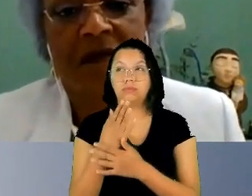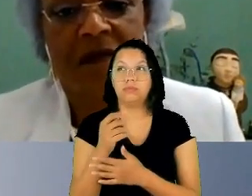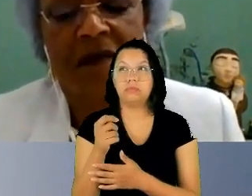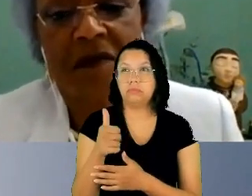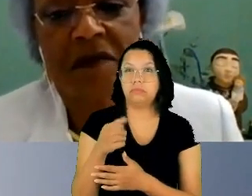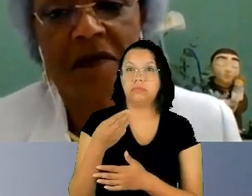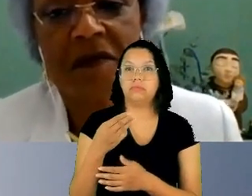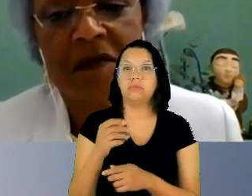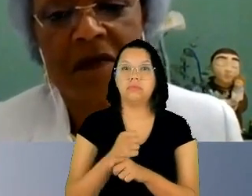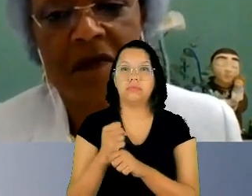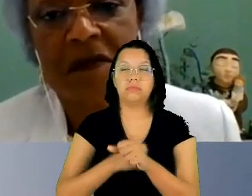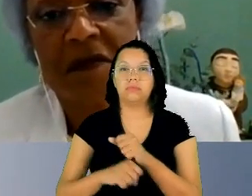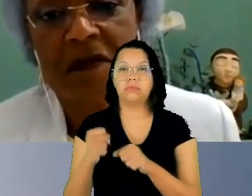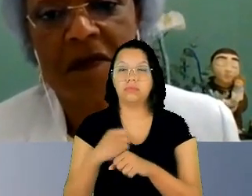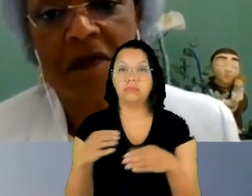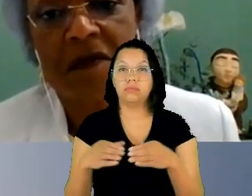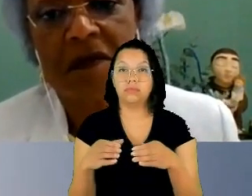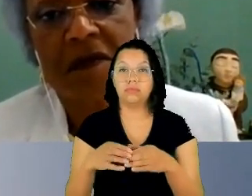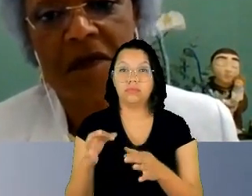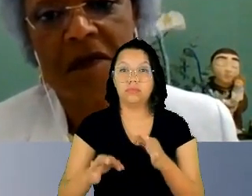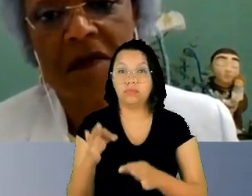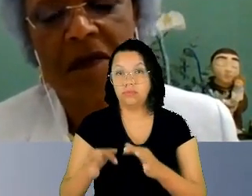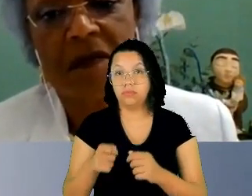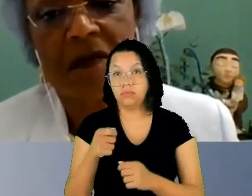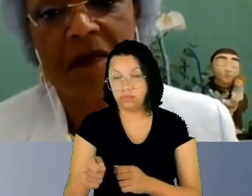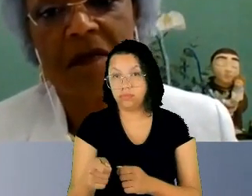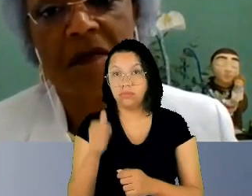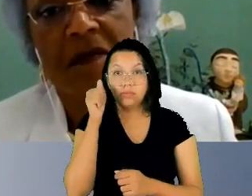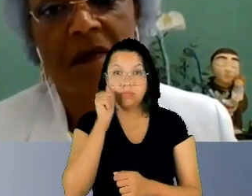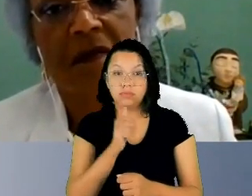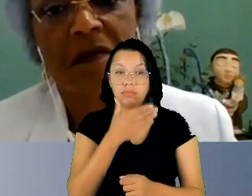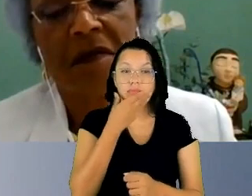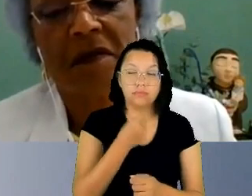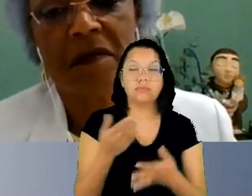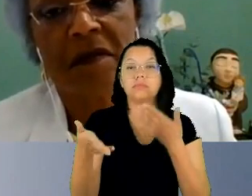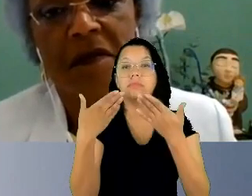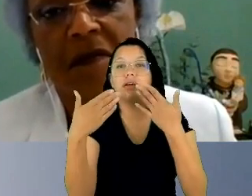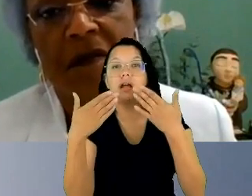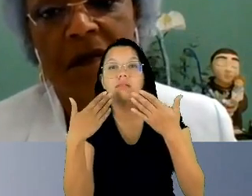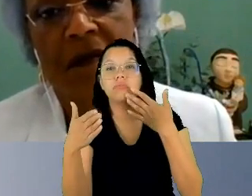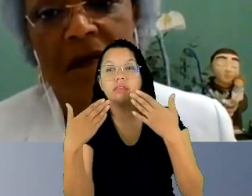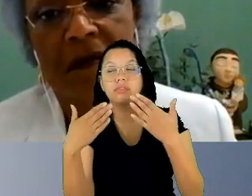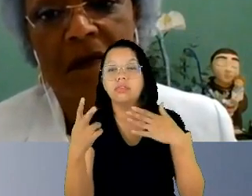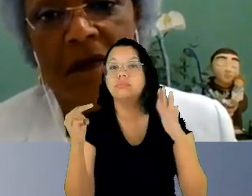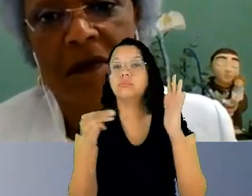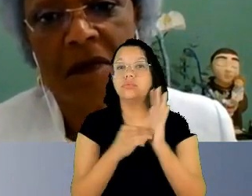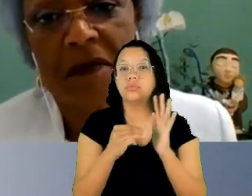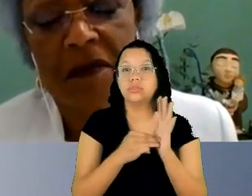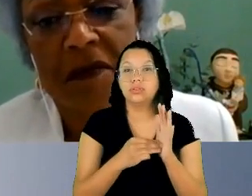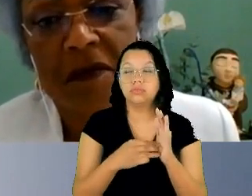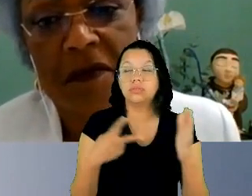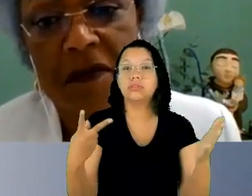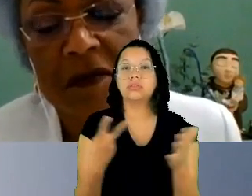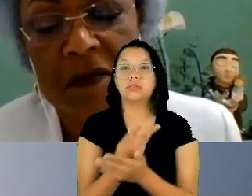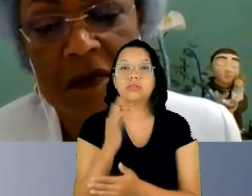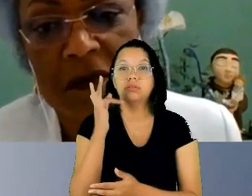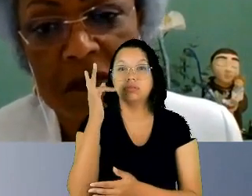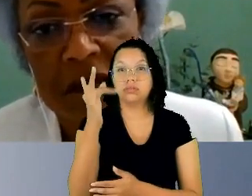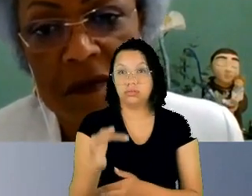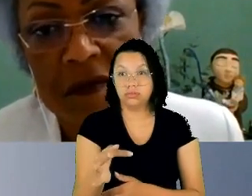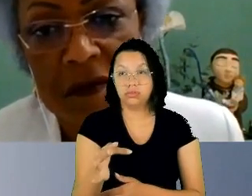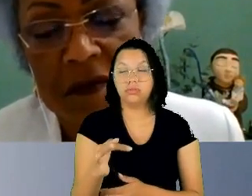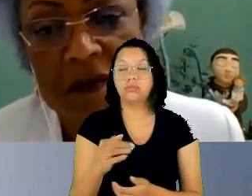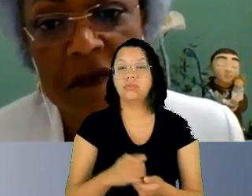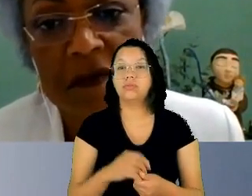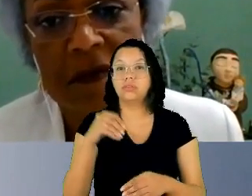federais e que procura debater causas e consequências da baixa representatividade feminina no poder judiciário. É uma comissão que